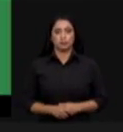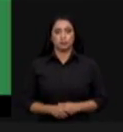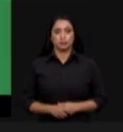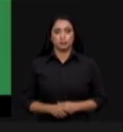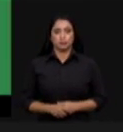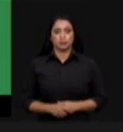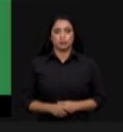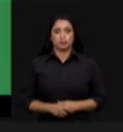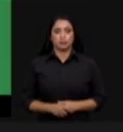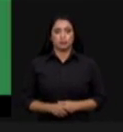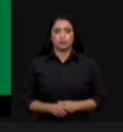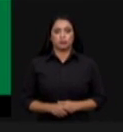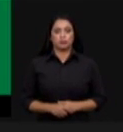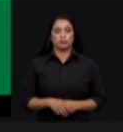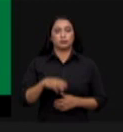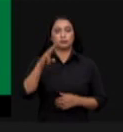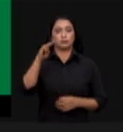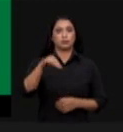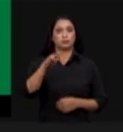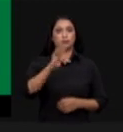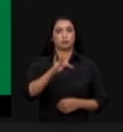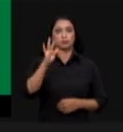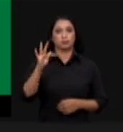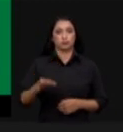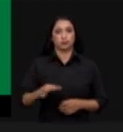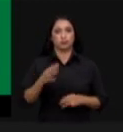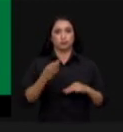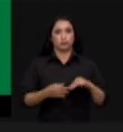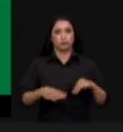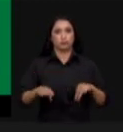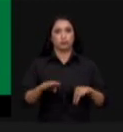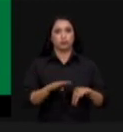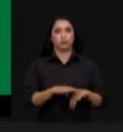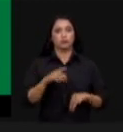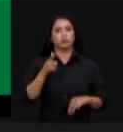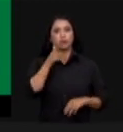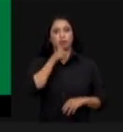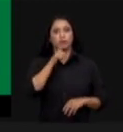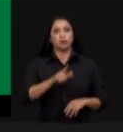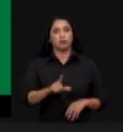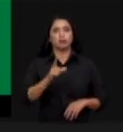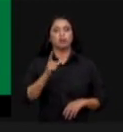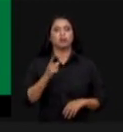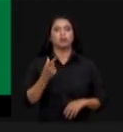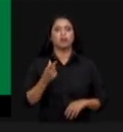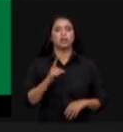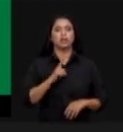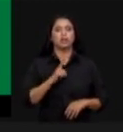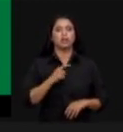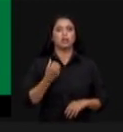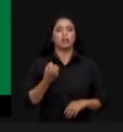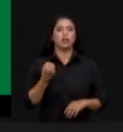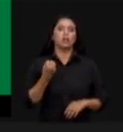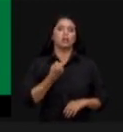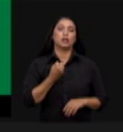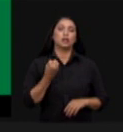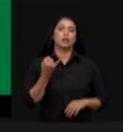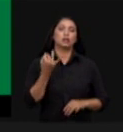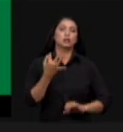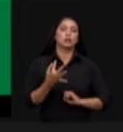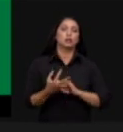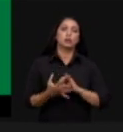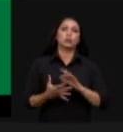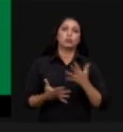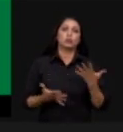aqui em Mato Grosso ministro a gente consegue ter os números mais aproximados a gente conseguiu se